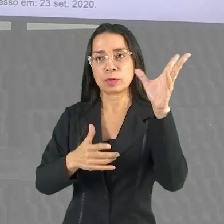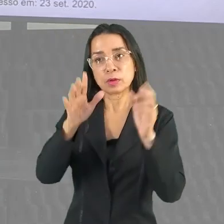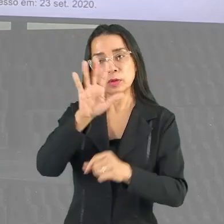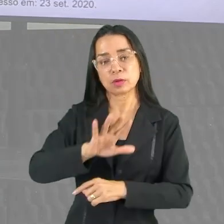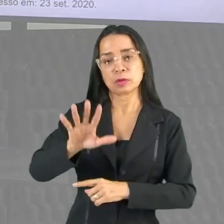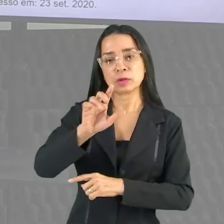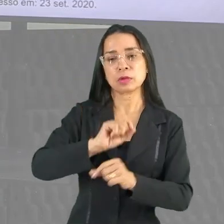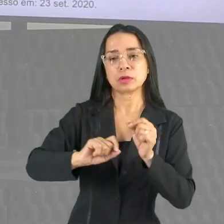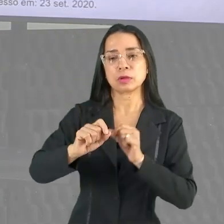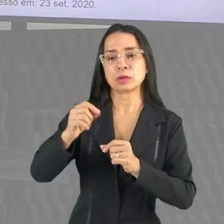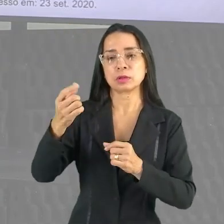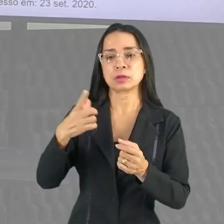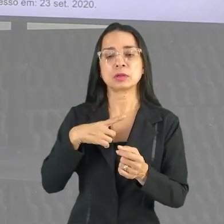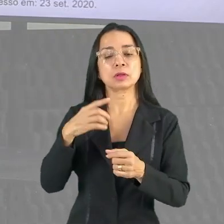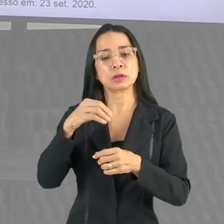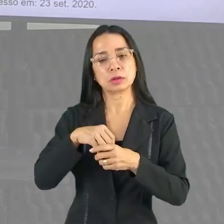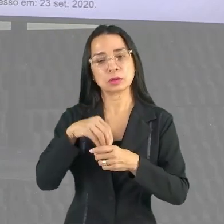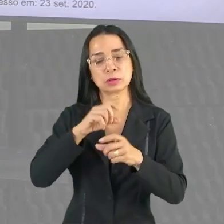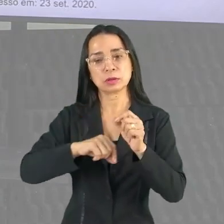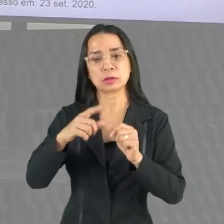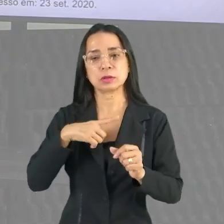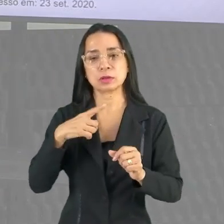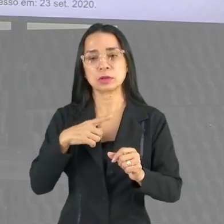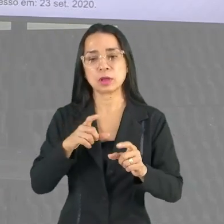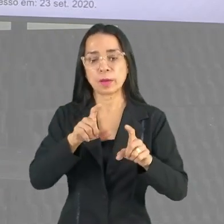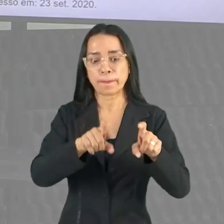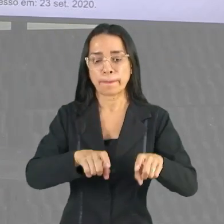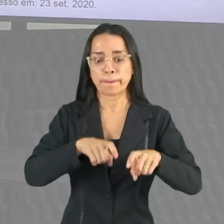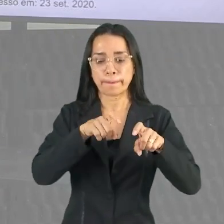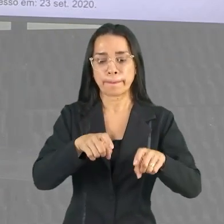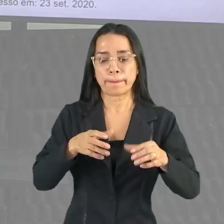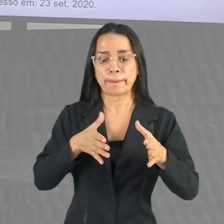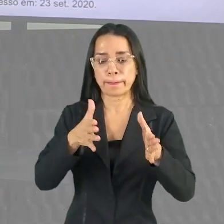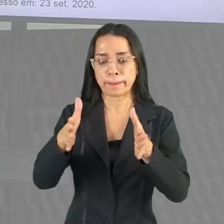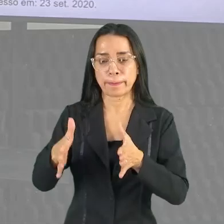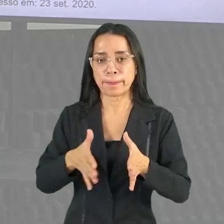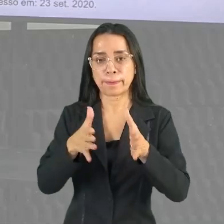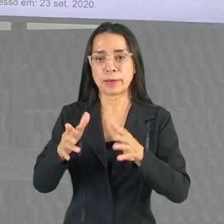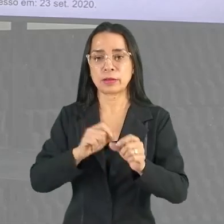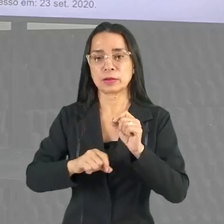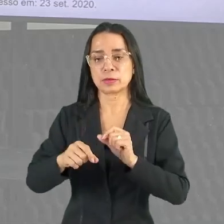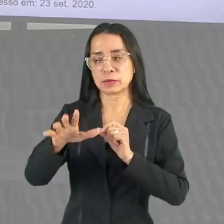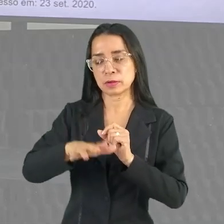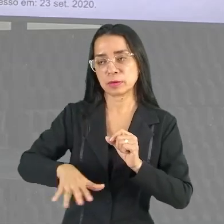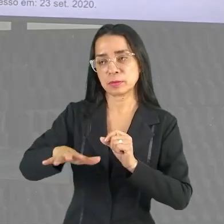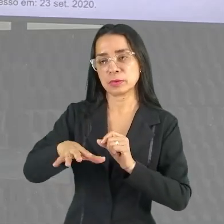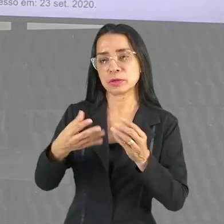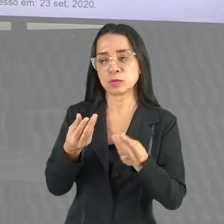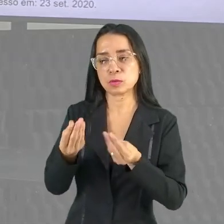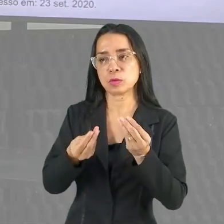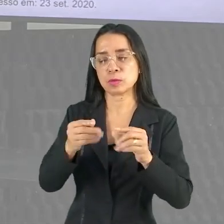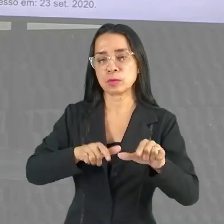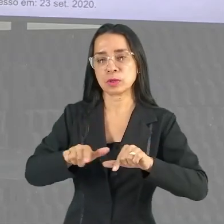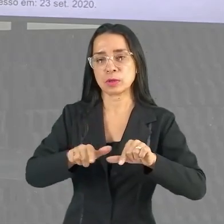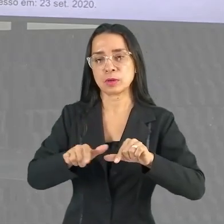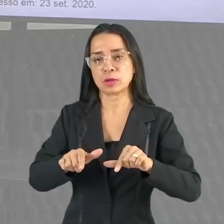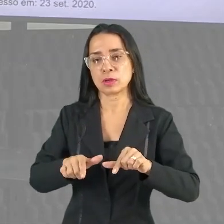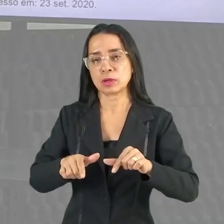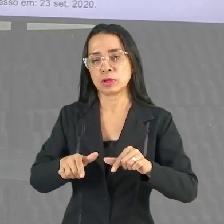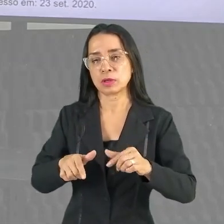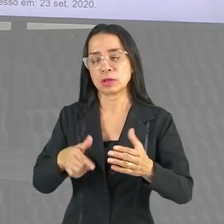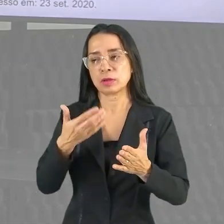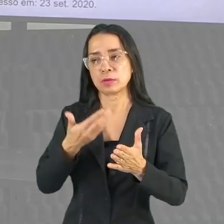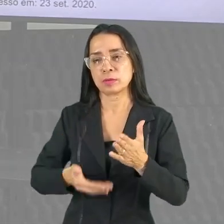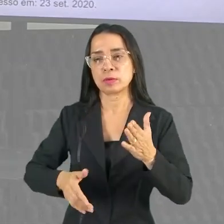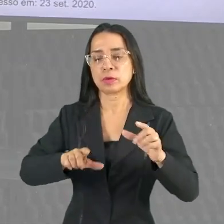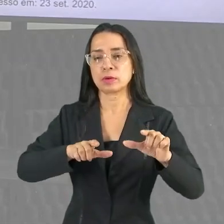Dentro disso tem produção agrícola, educação, ambiente, condições de vida e trabalho, desemprego, água e esgoto, serviços